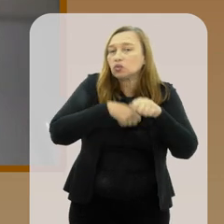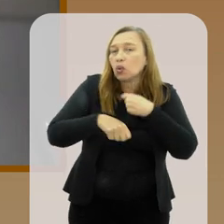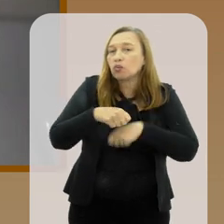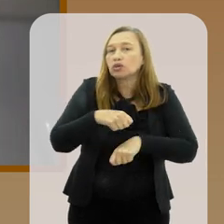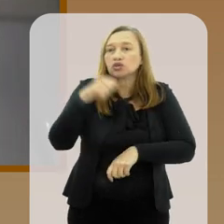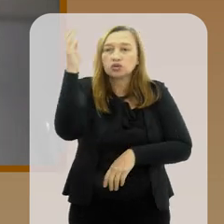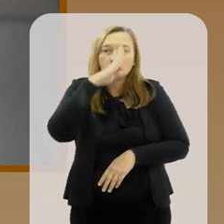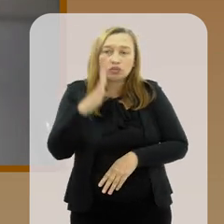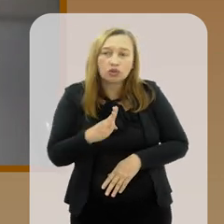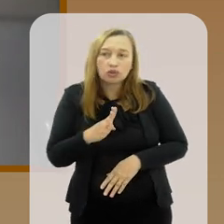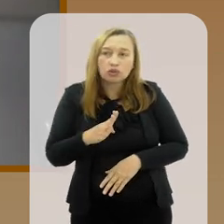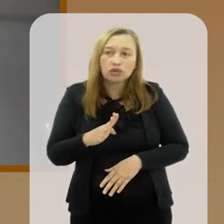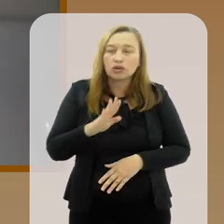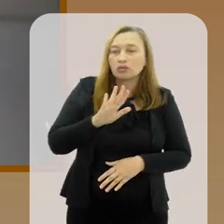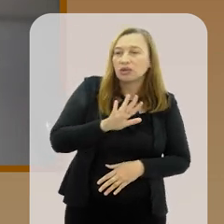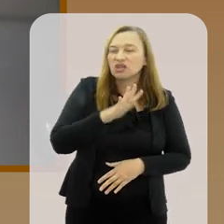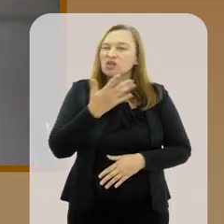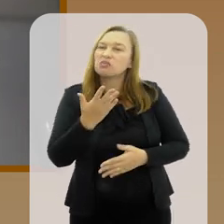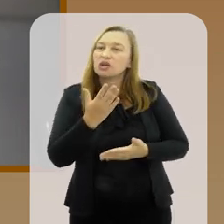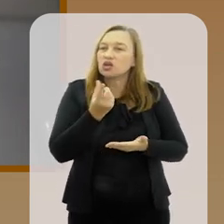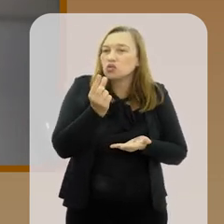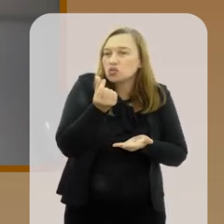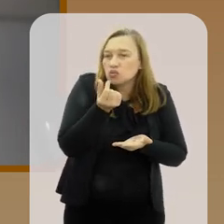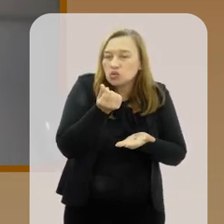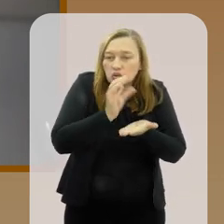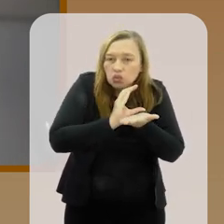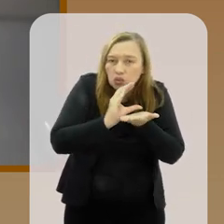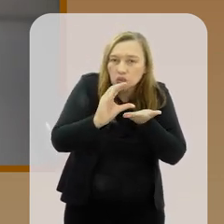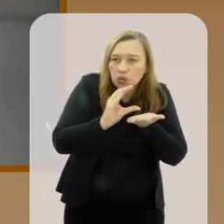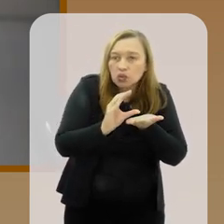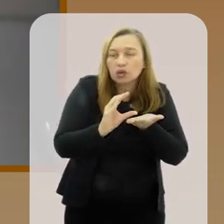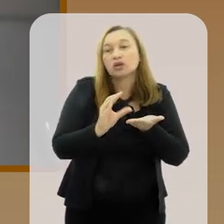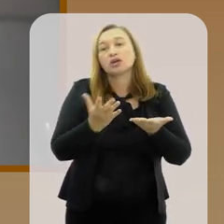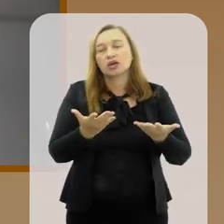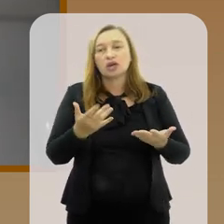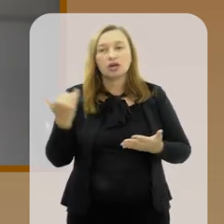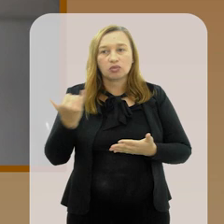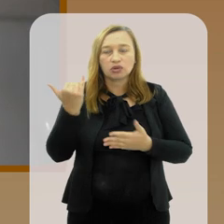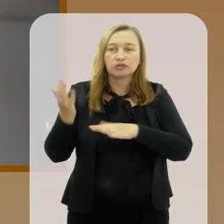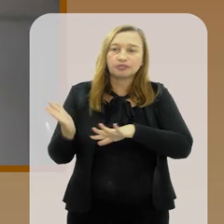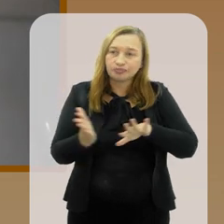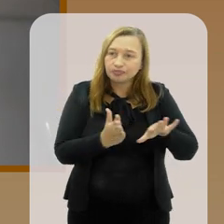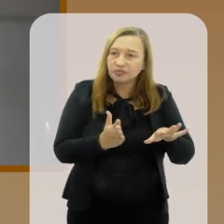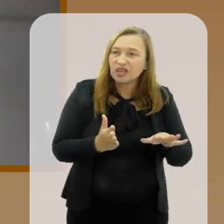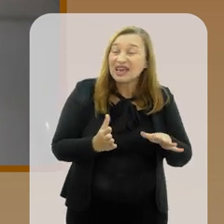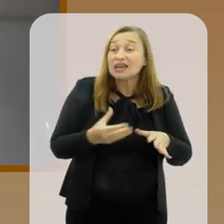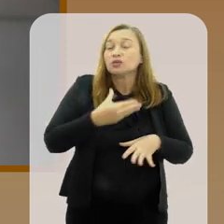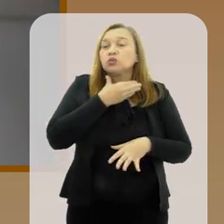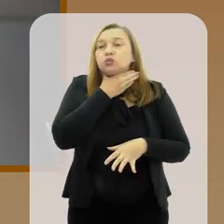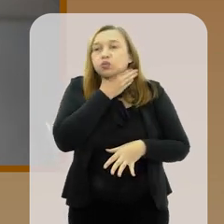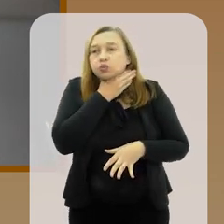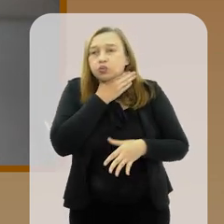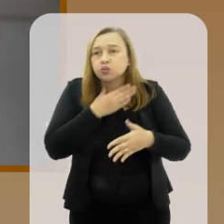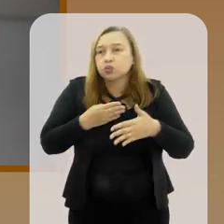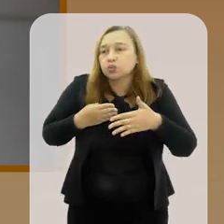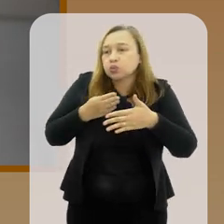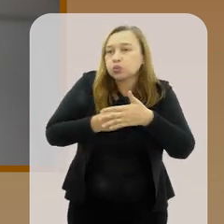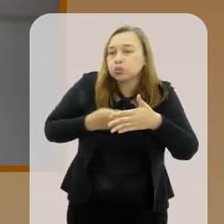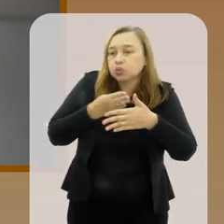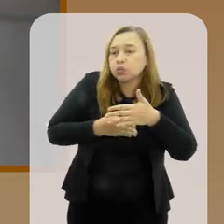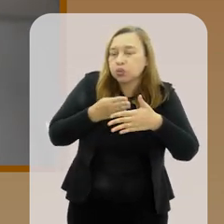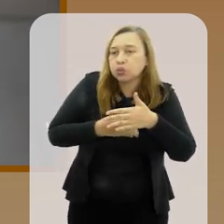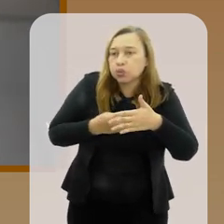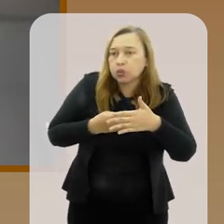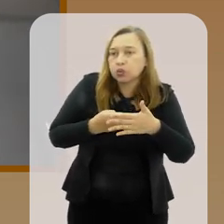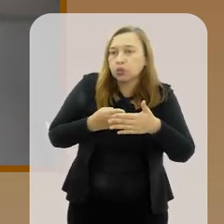políticas e econômicas no Brasil e houve momentos com mais ou menos recursos e continuidade é uma coisa muito importante essas